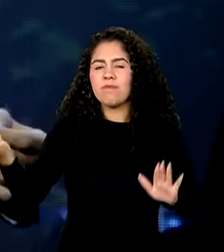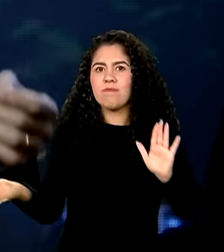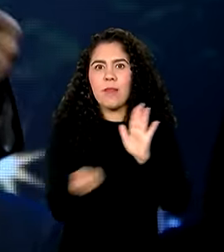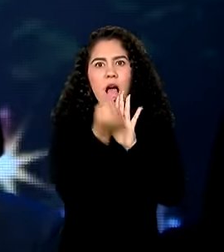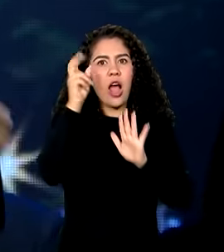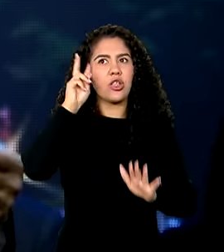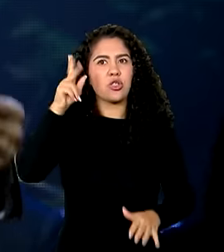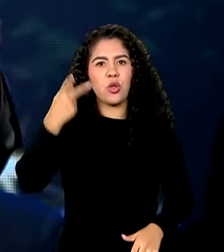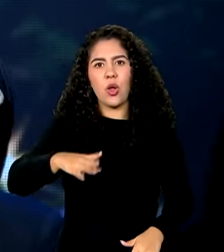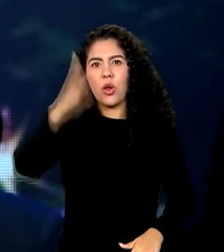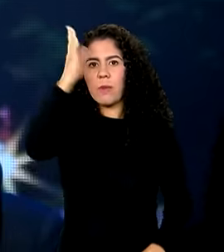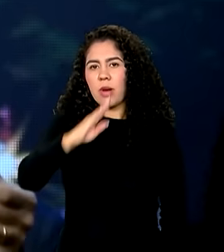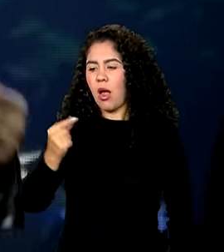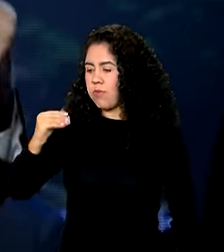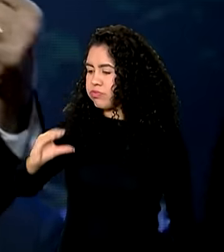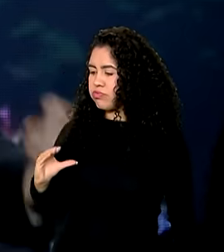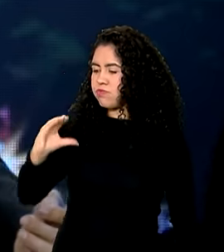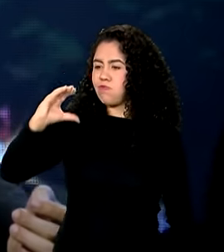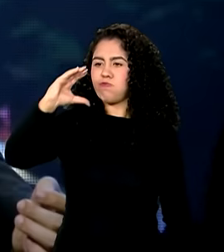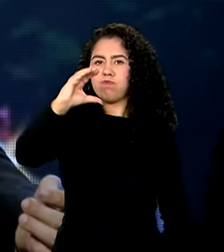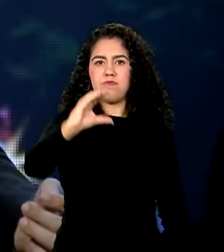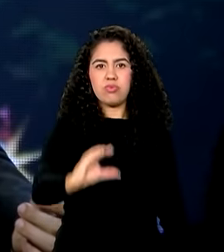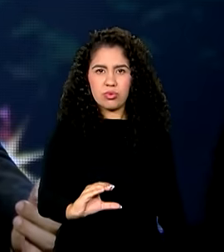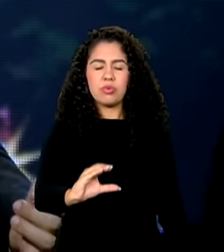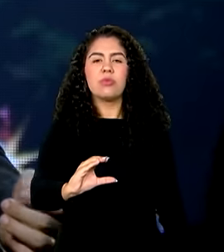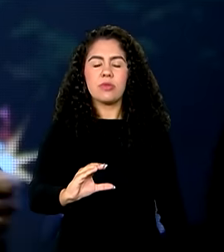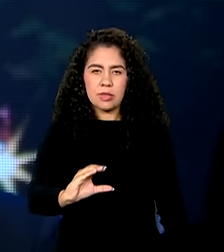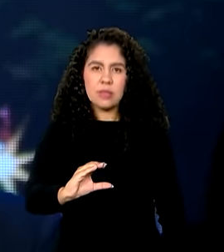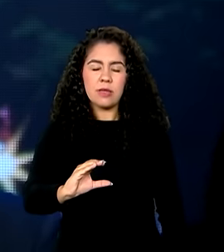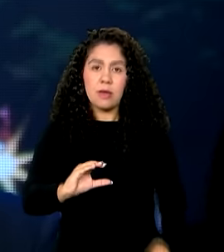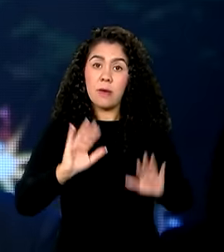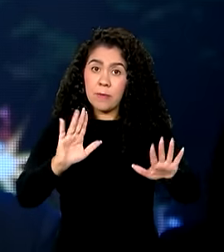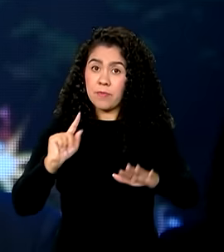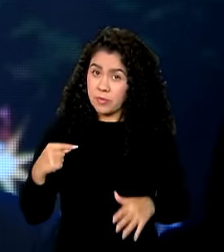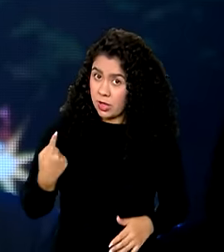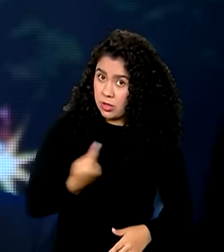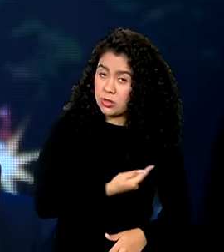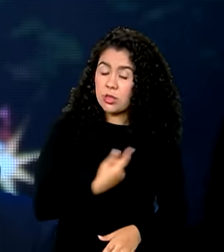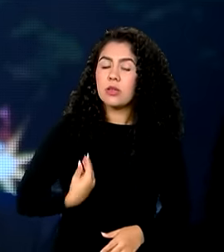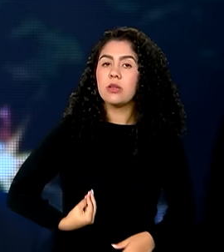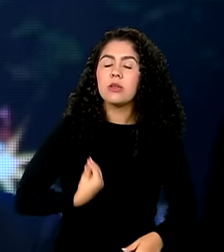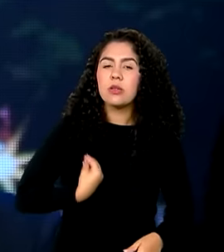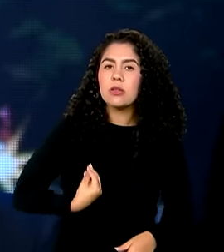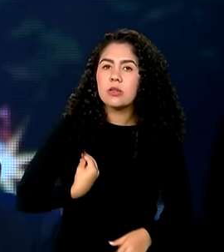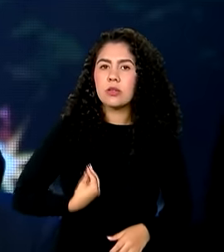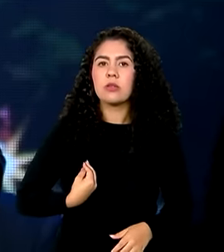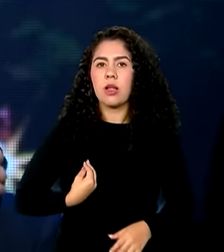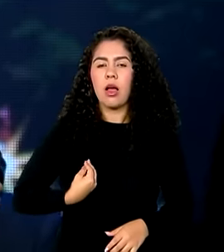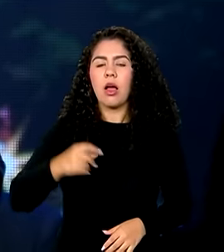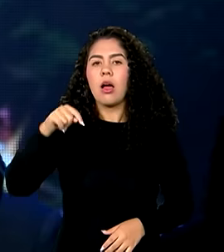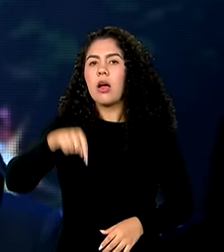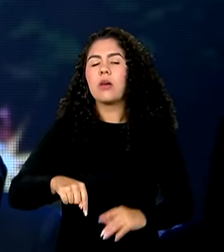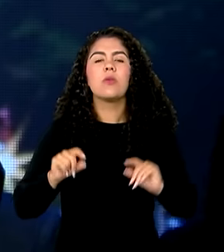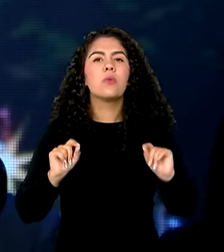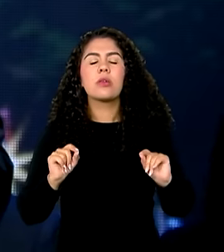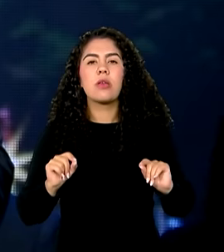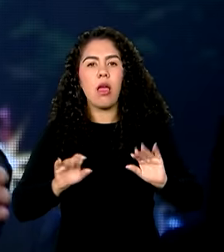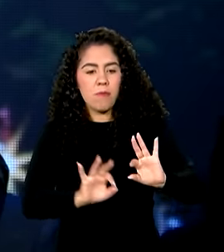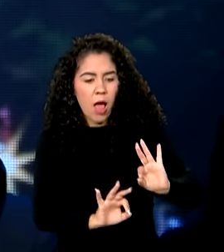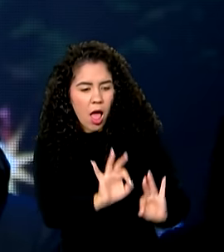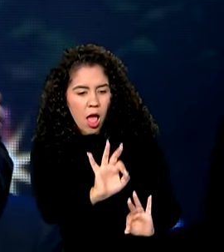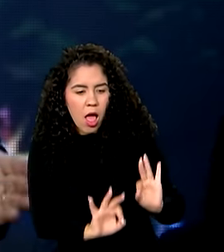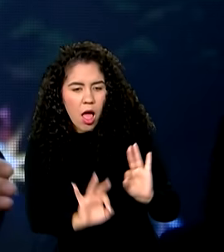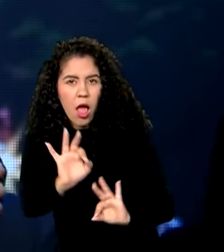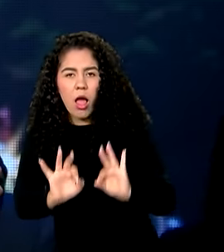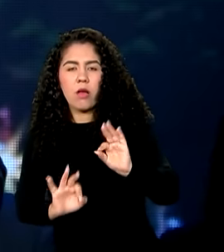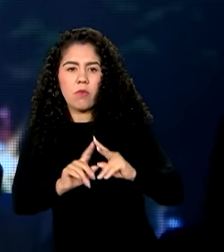captação de uma debênture da história do país. Nós estamos fazendo aqui uma reestruturação das